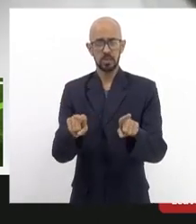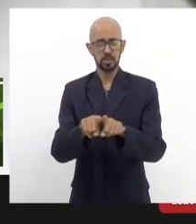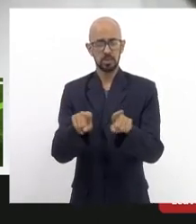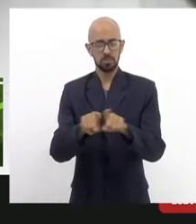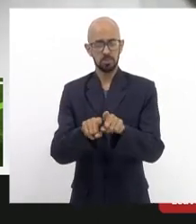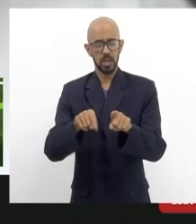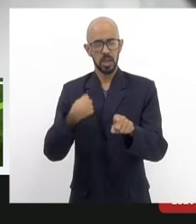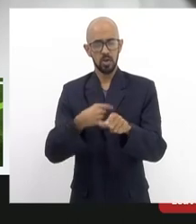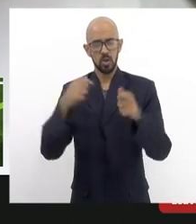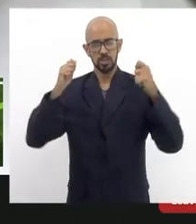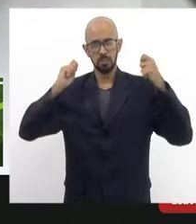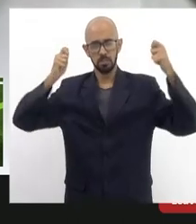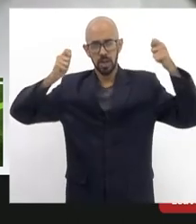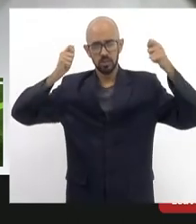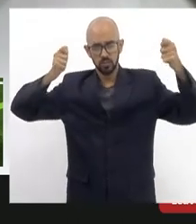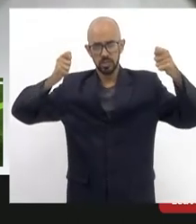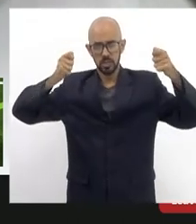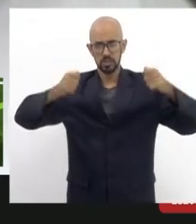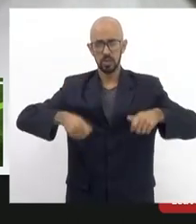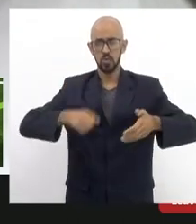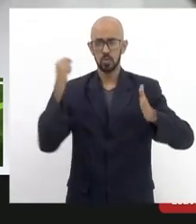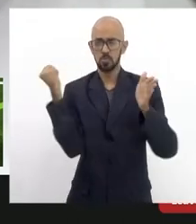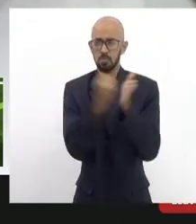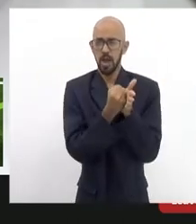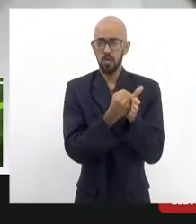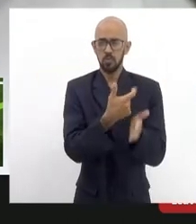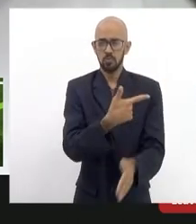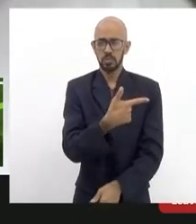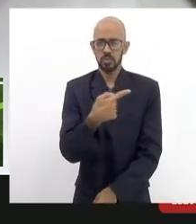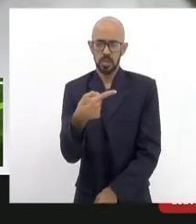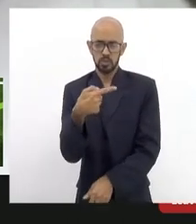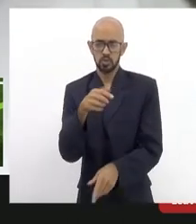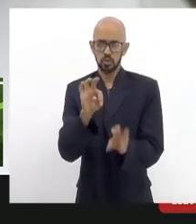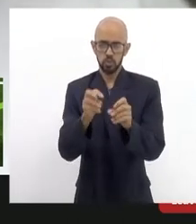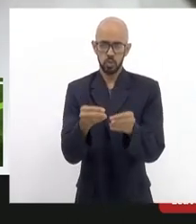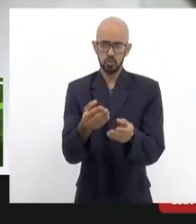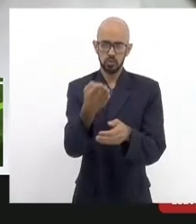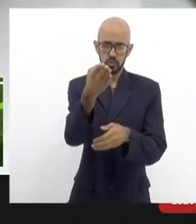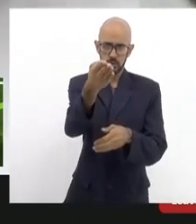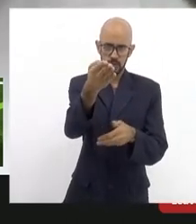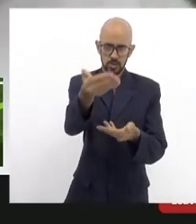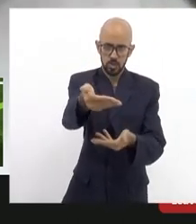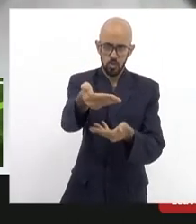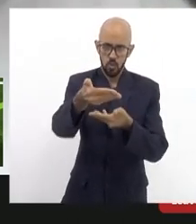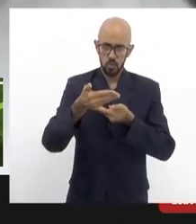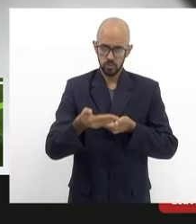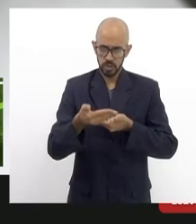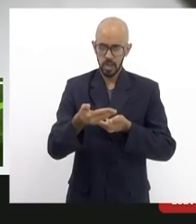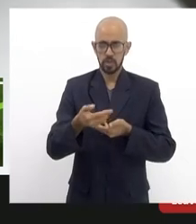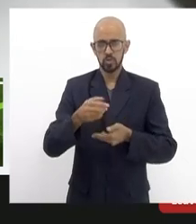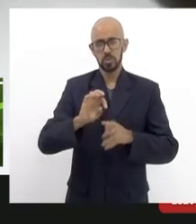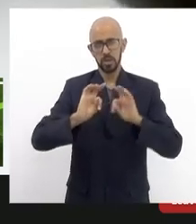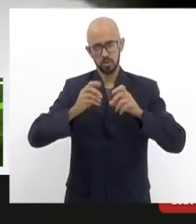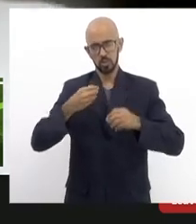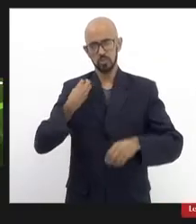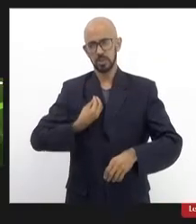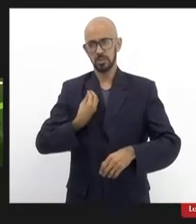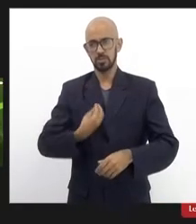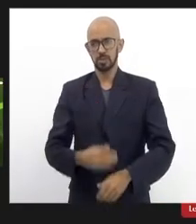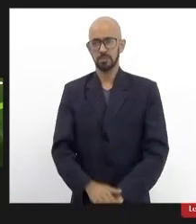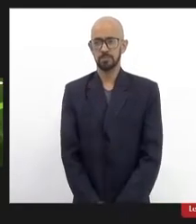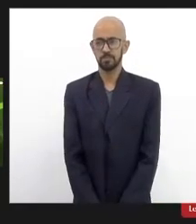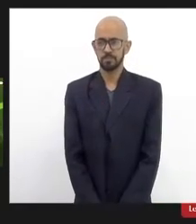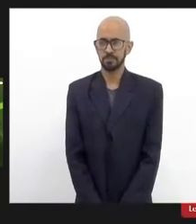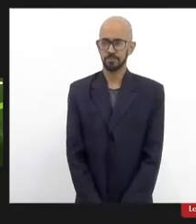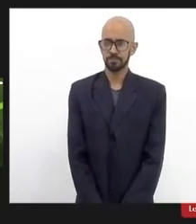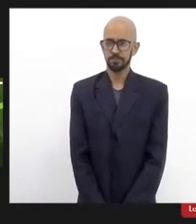manifestação do Marco 27 todos estão convidados esperamos que todos possam participar eu